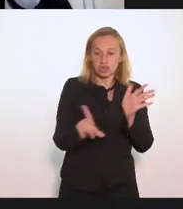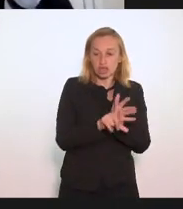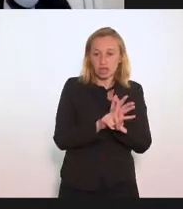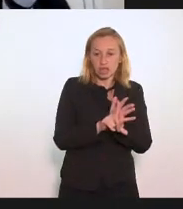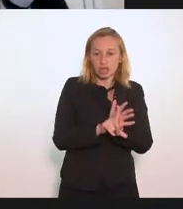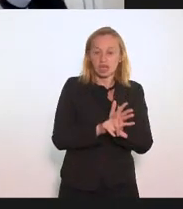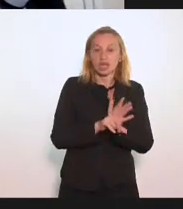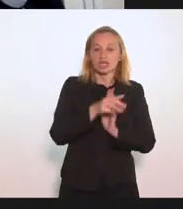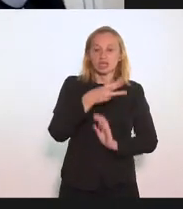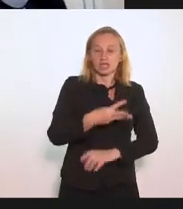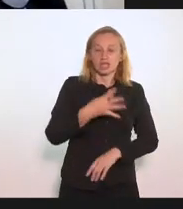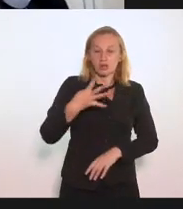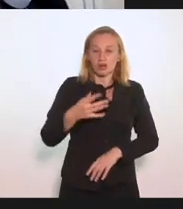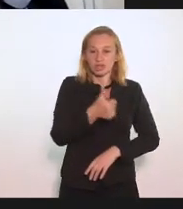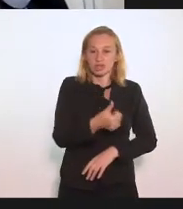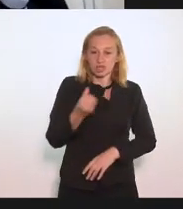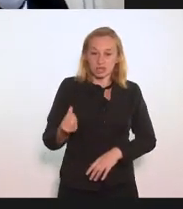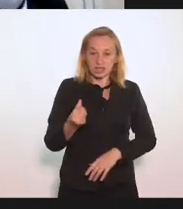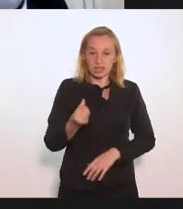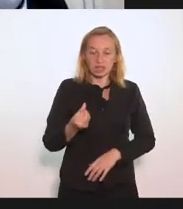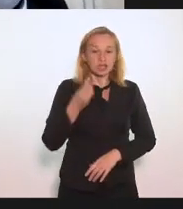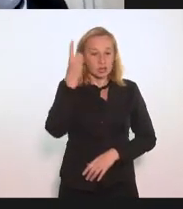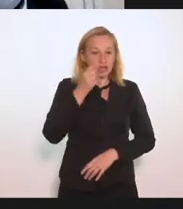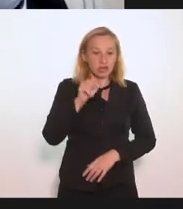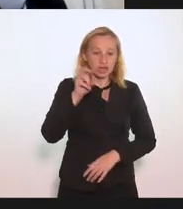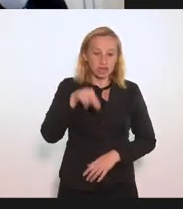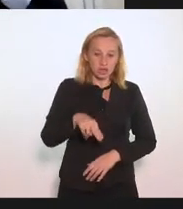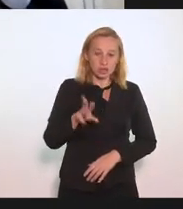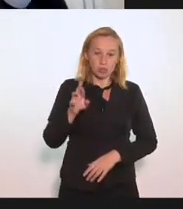3416 de setembro de 2020.